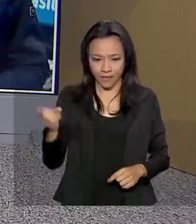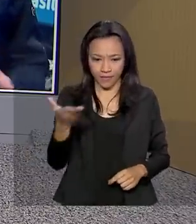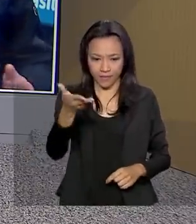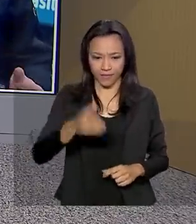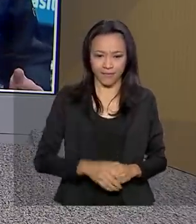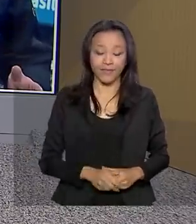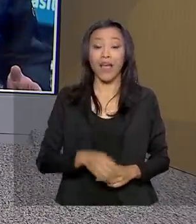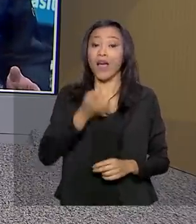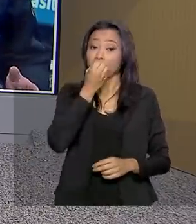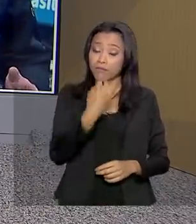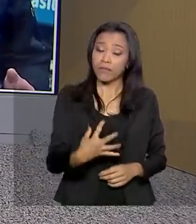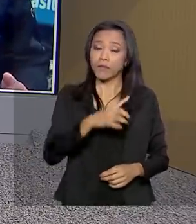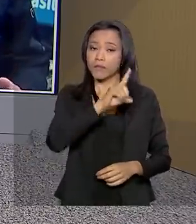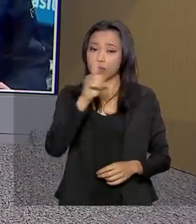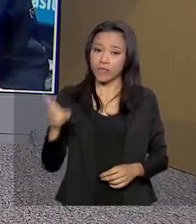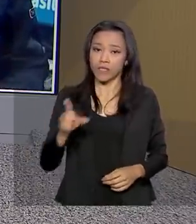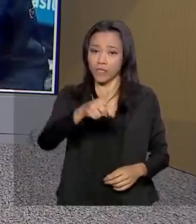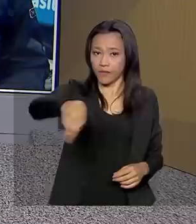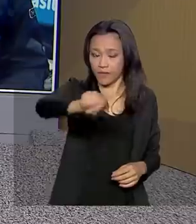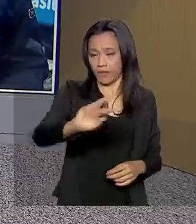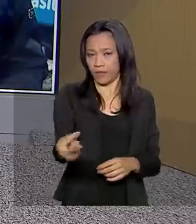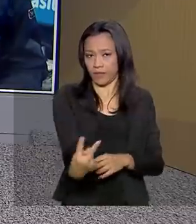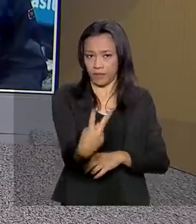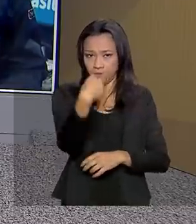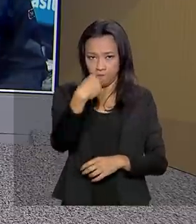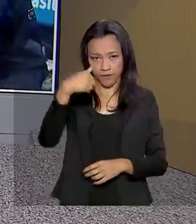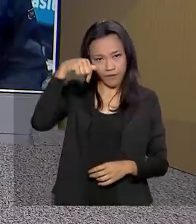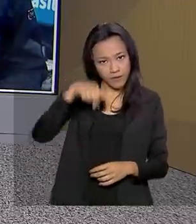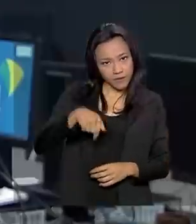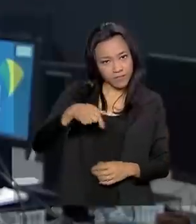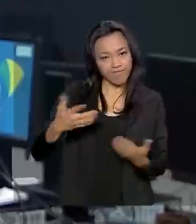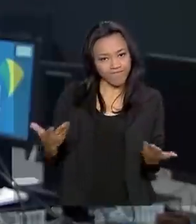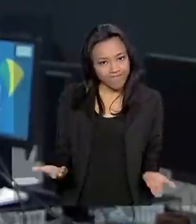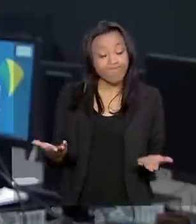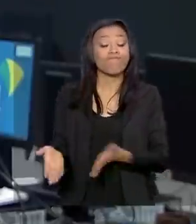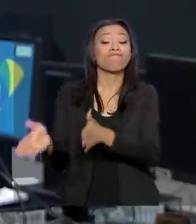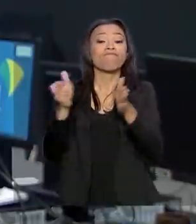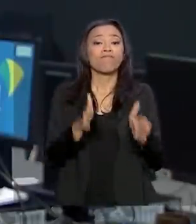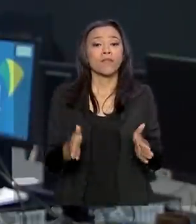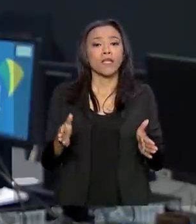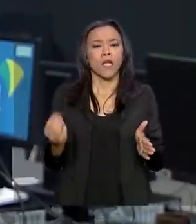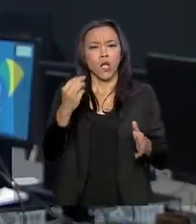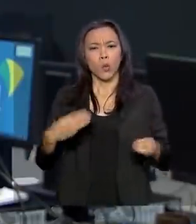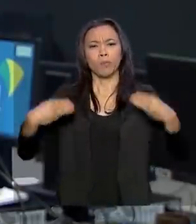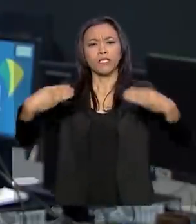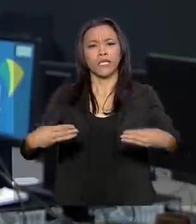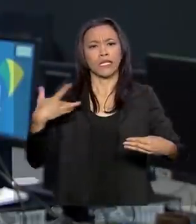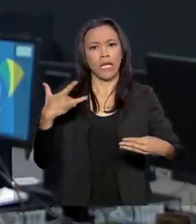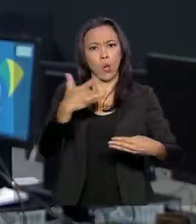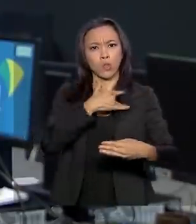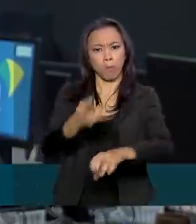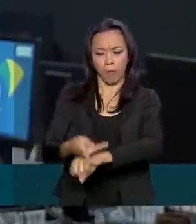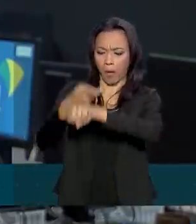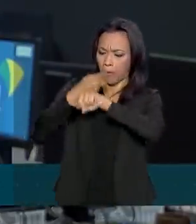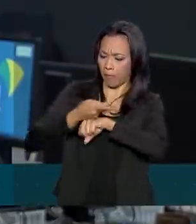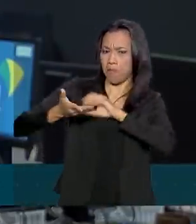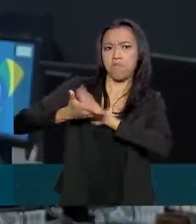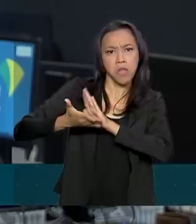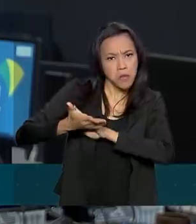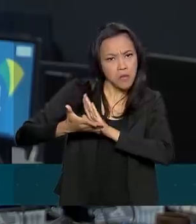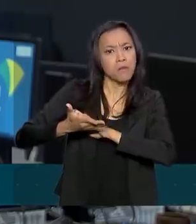Bom dia, Mara. Bom dia a você que acompanha o Brasil em Dia. O Ministério da Saúde recebeu o prêmio da Força-Tarefa